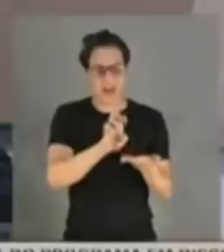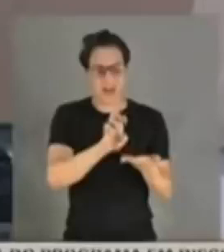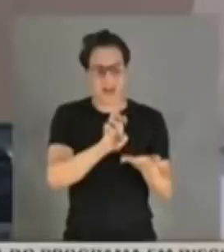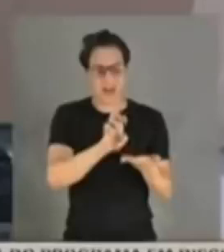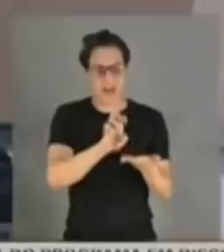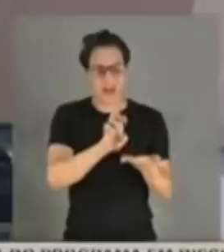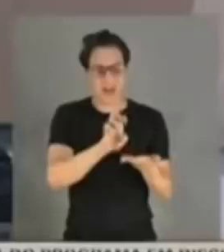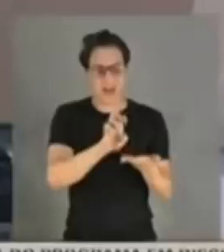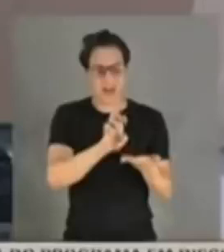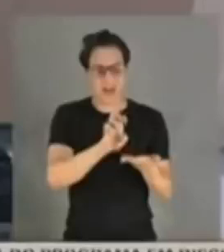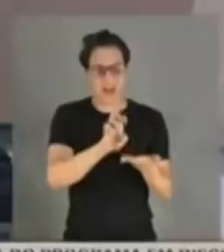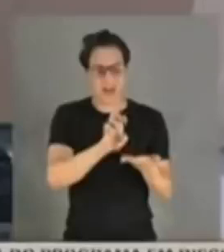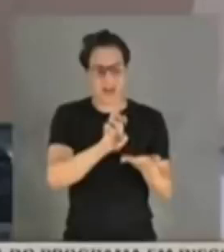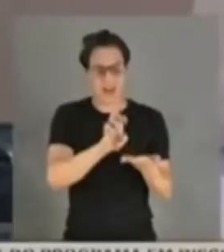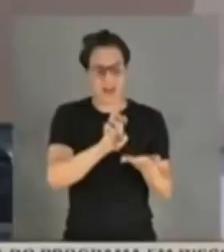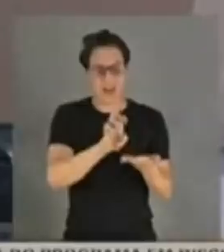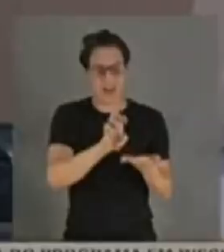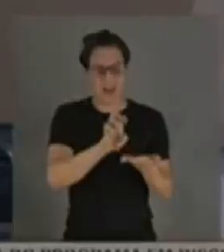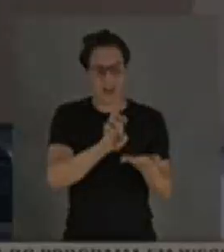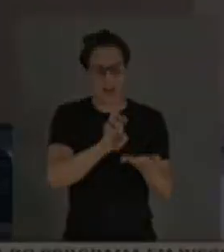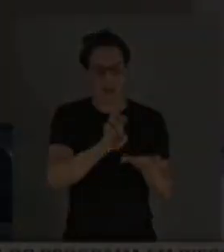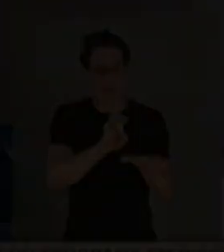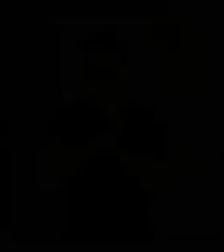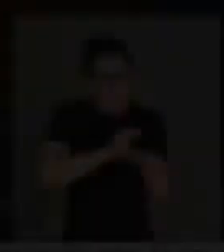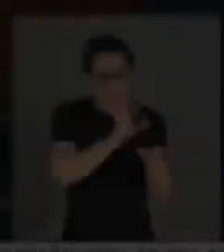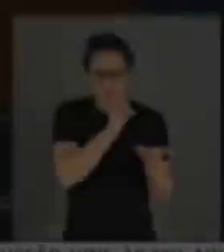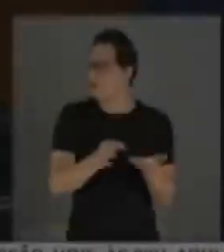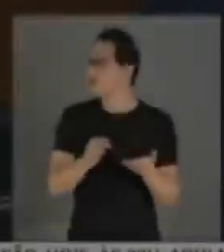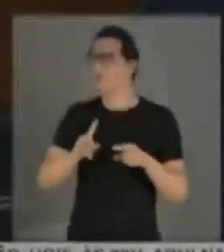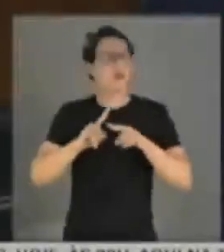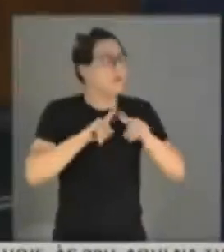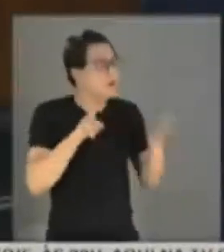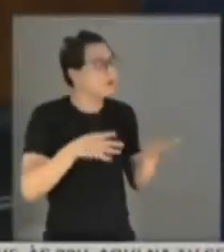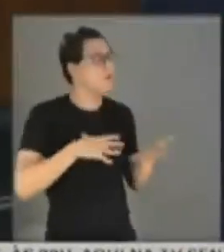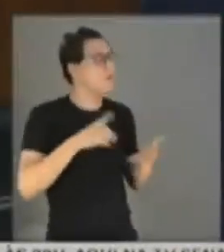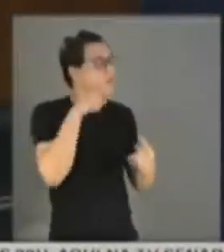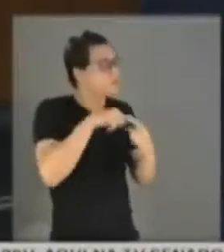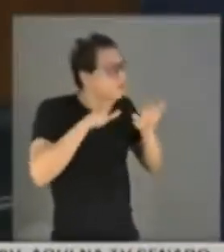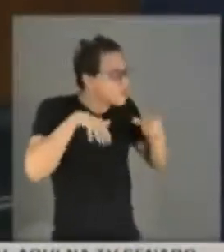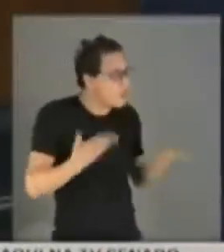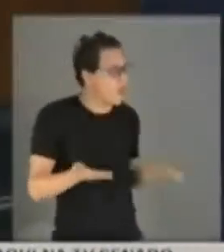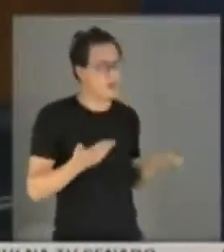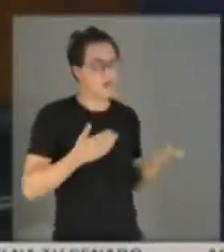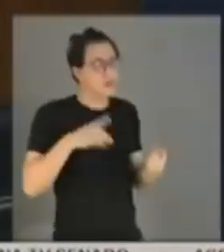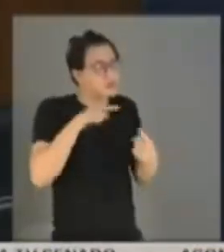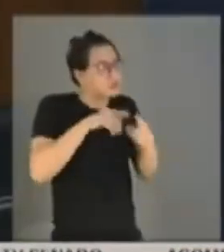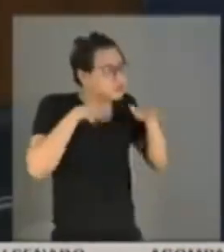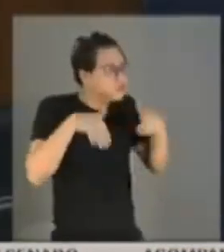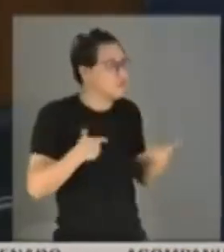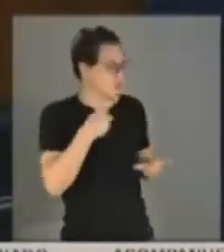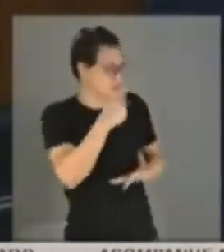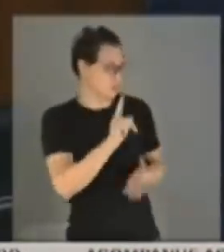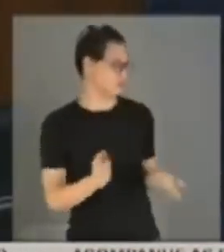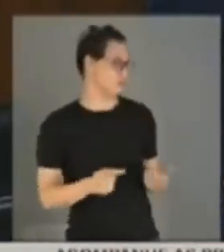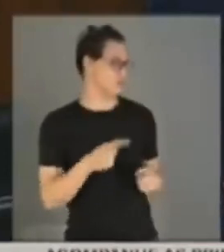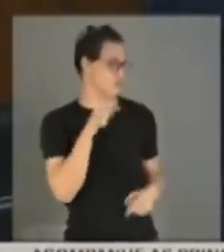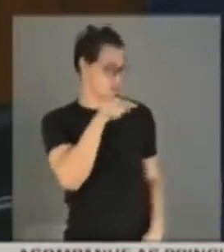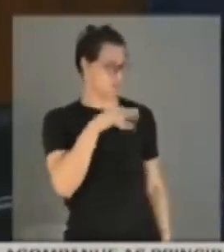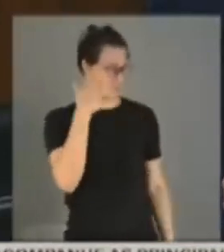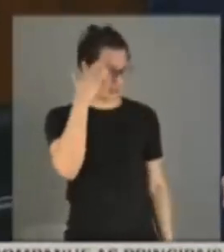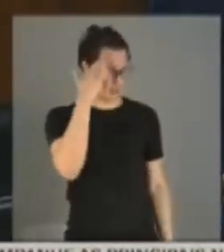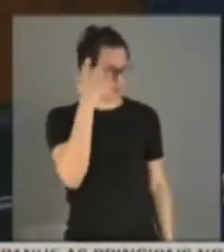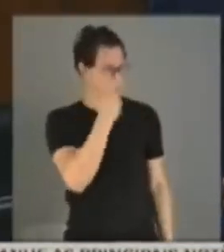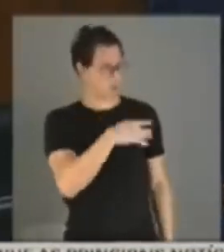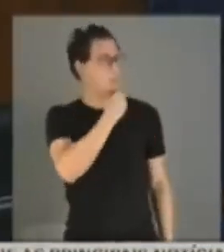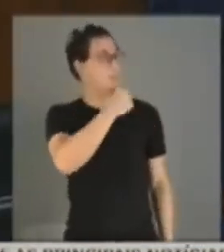ampliado. E o Bolsonaro chegou lá e falou, repetiu isso, espalhou essa fake news para todo mundo. Ontem esse cara foi ouvido lá na TCPI e